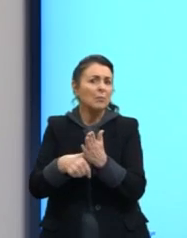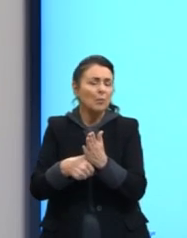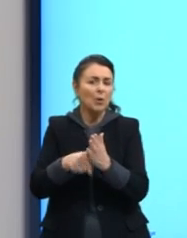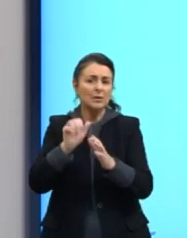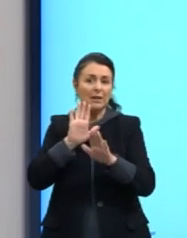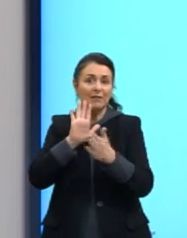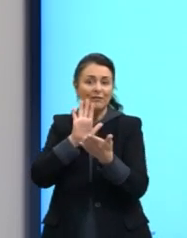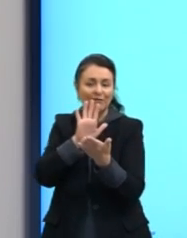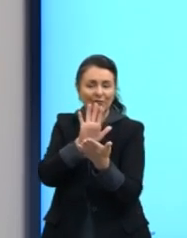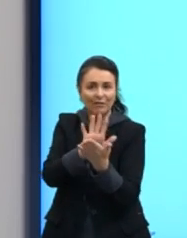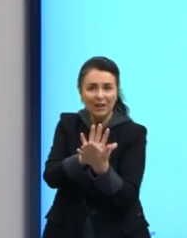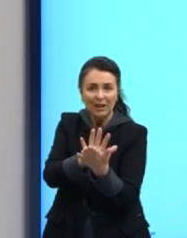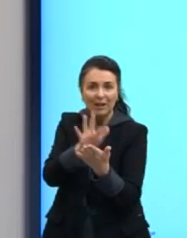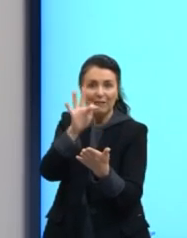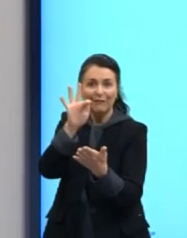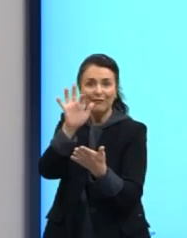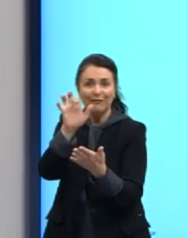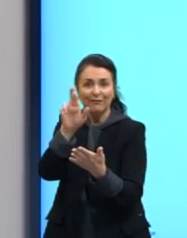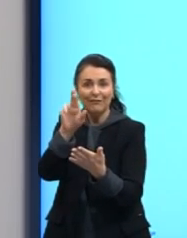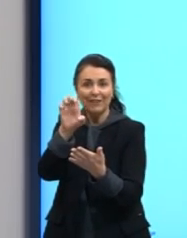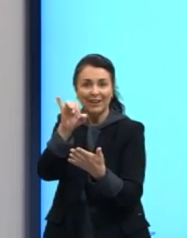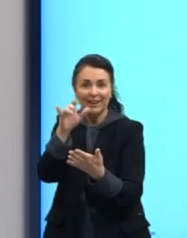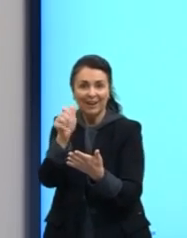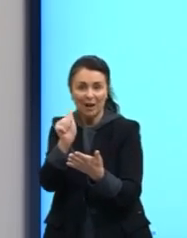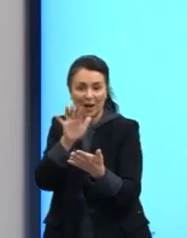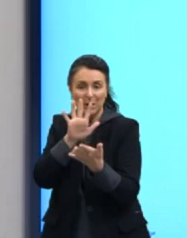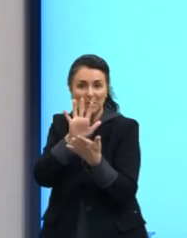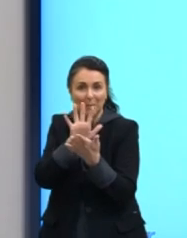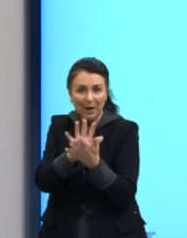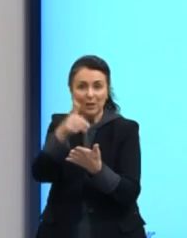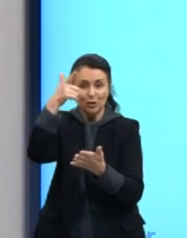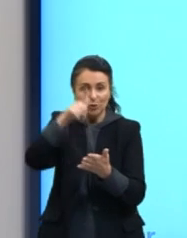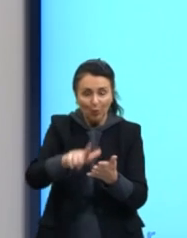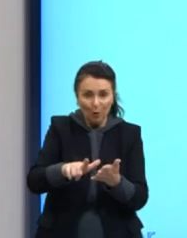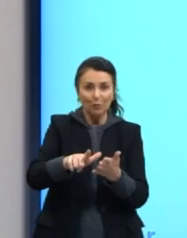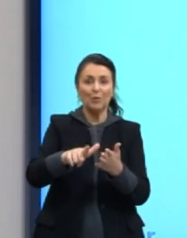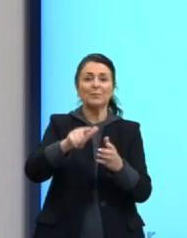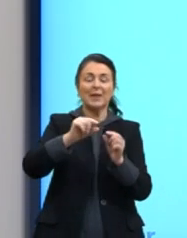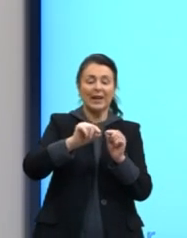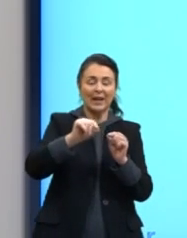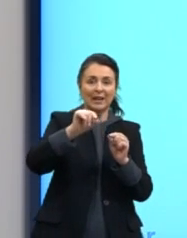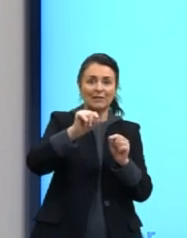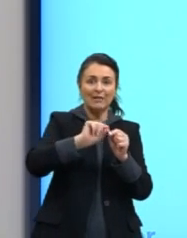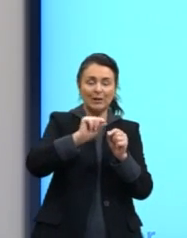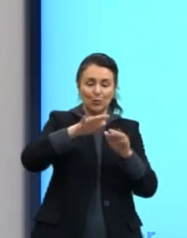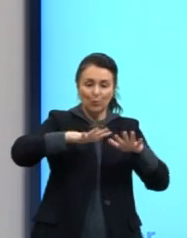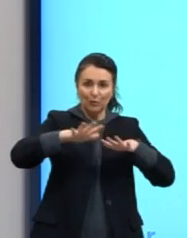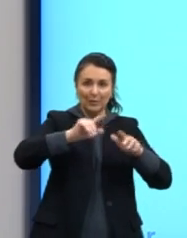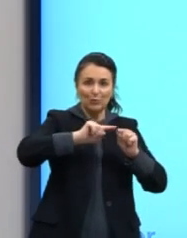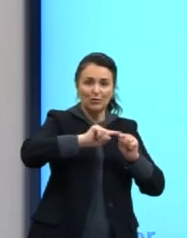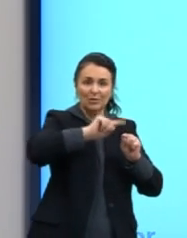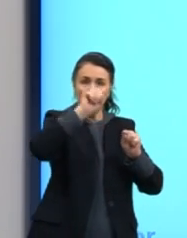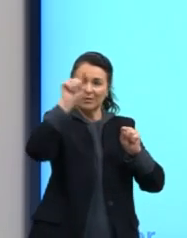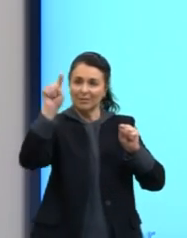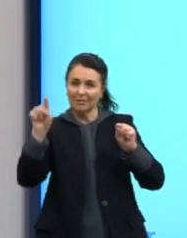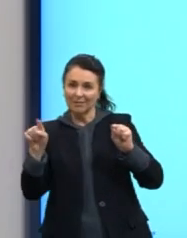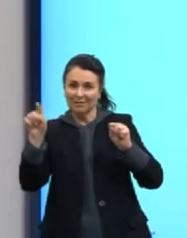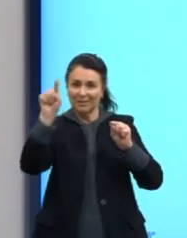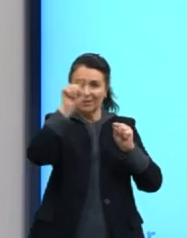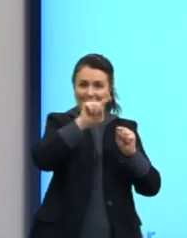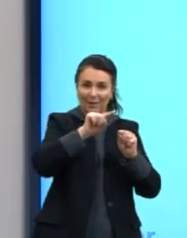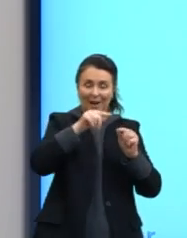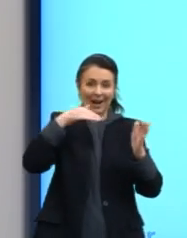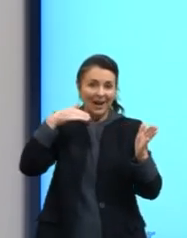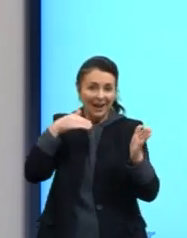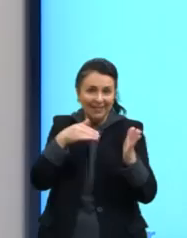precisa frear. Então, aqui tem um movimento de parábola desses carros, né? Que ele precisa chegar até a